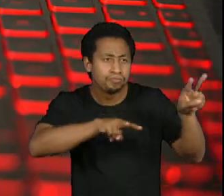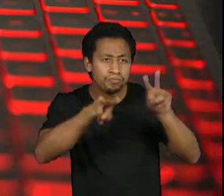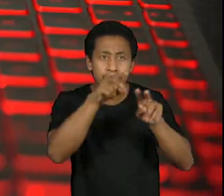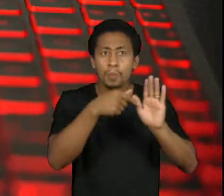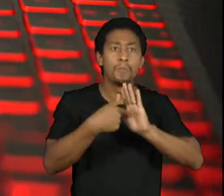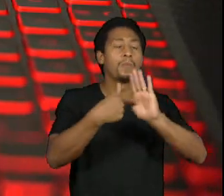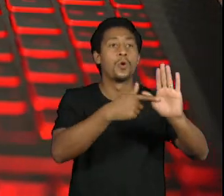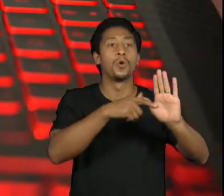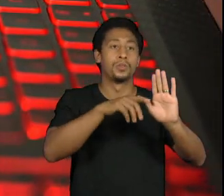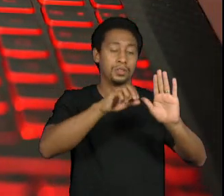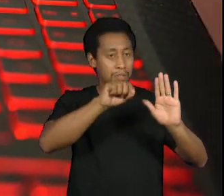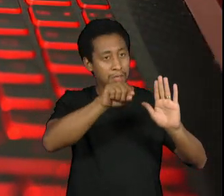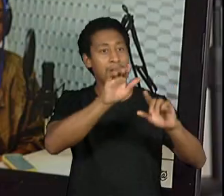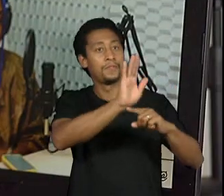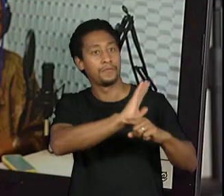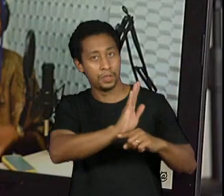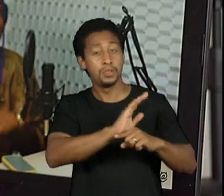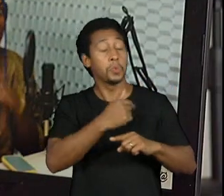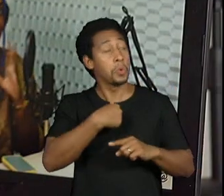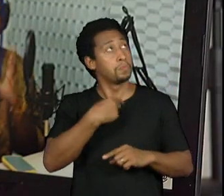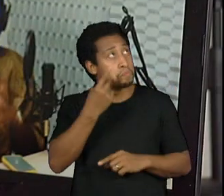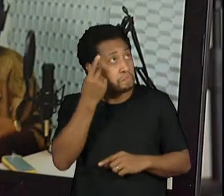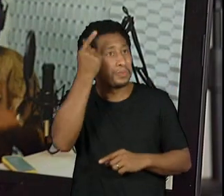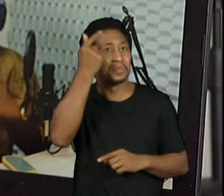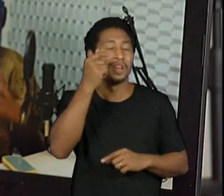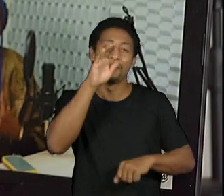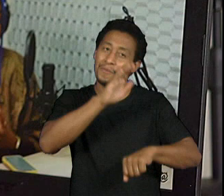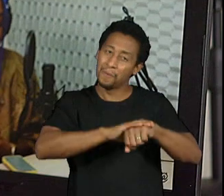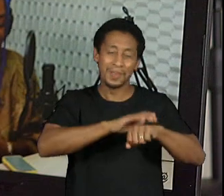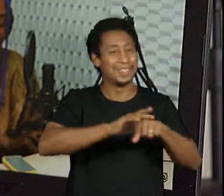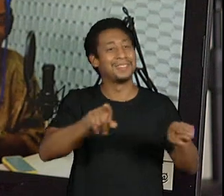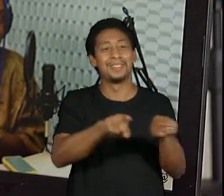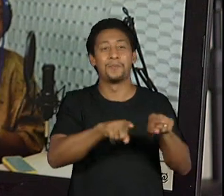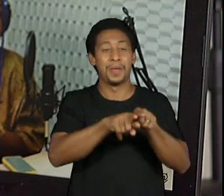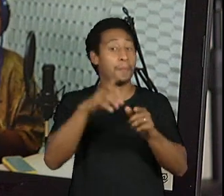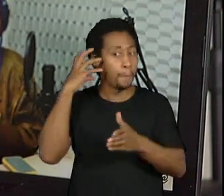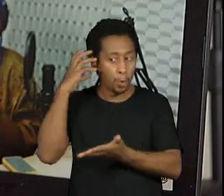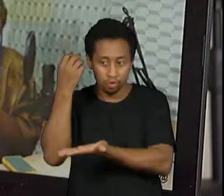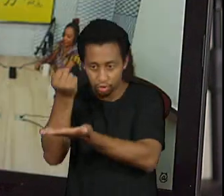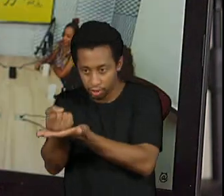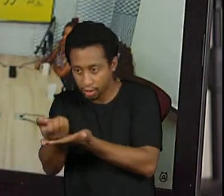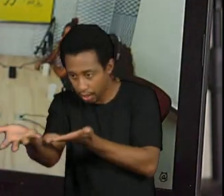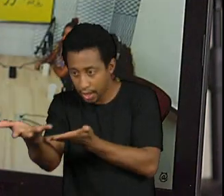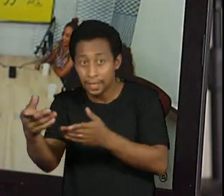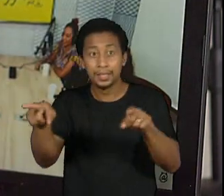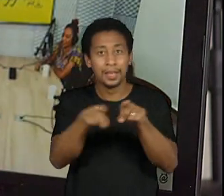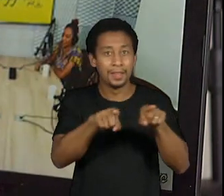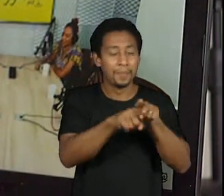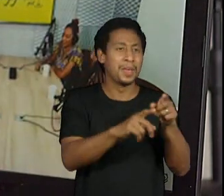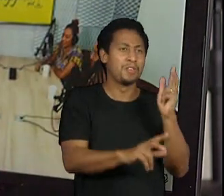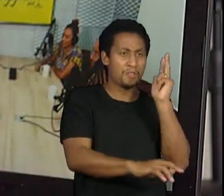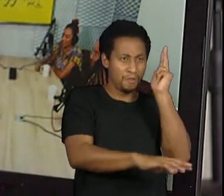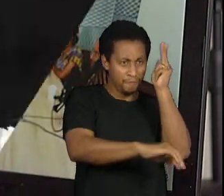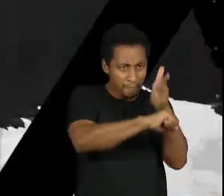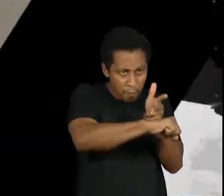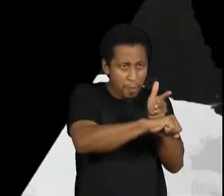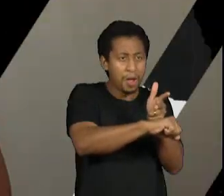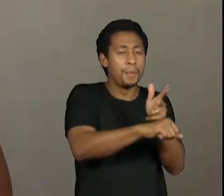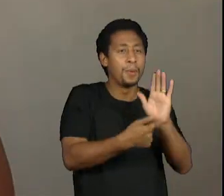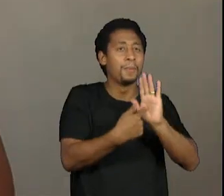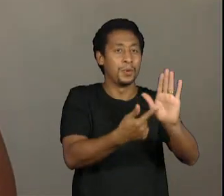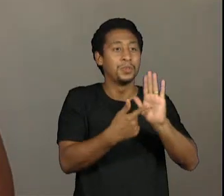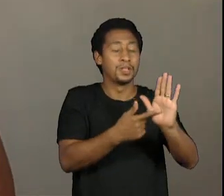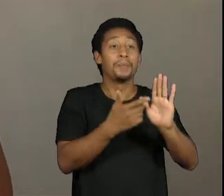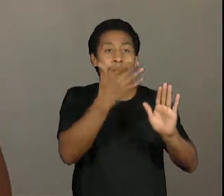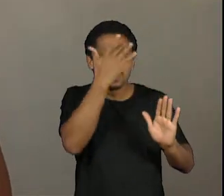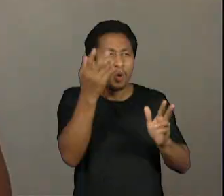mais também para as pessoas pegarem ali, sei lá, trejeitos ou querer ver mesmo quem está falando,